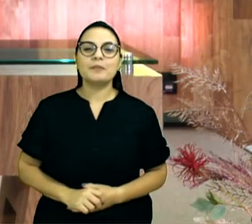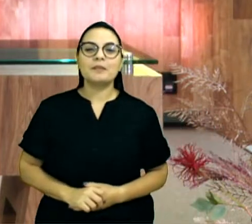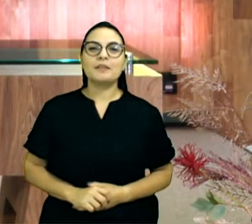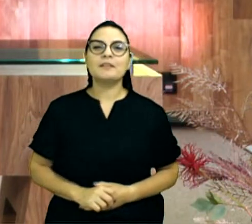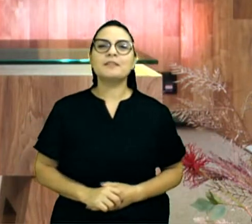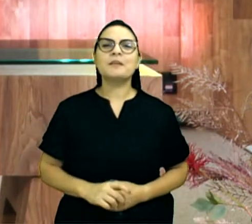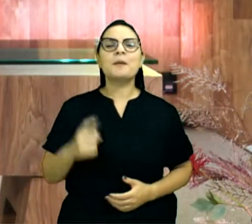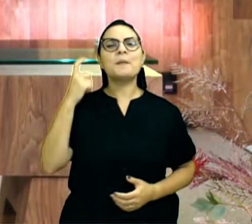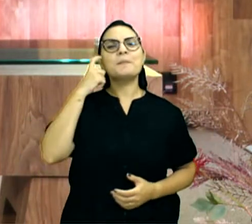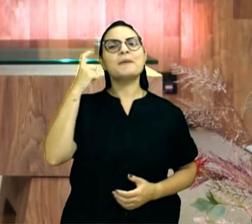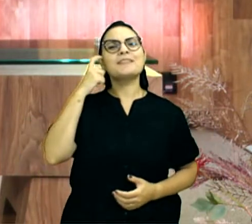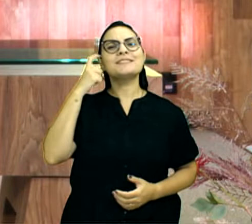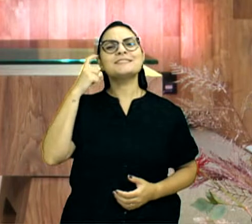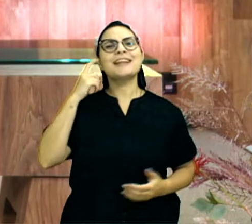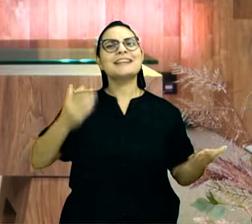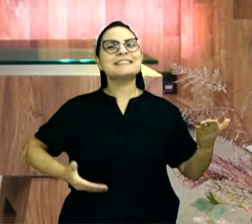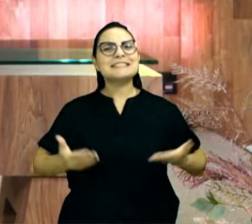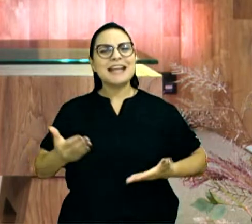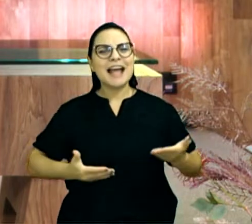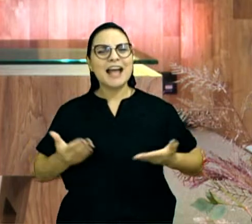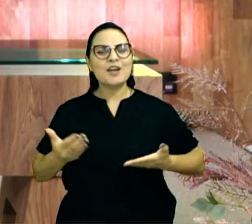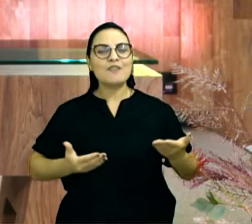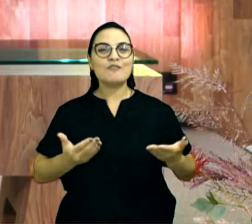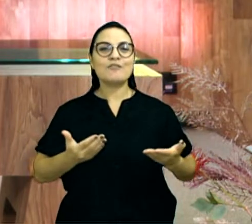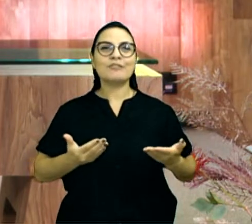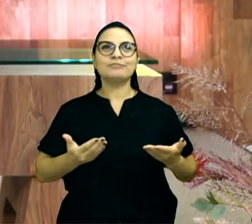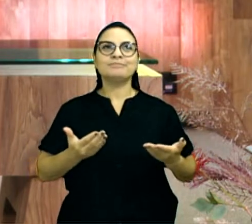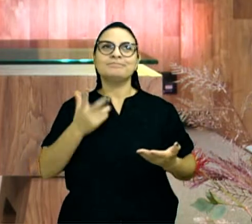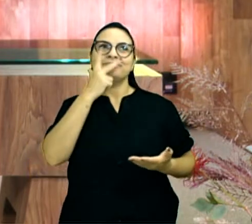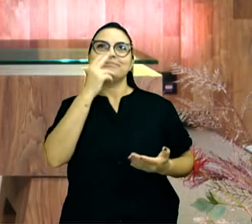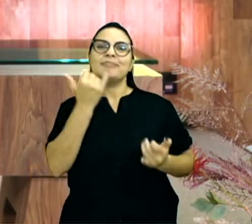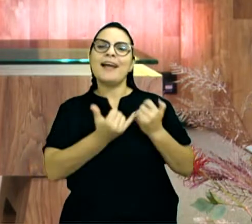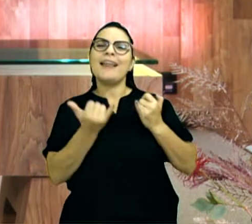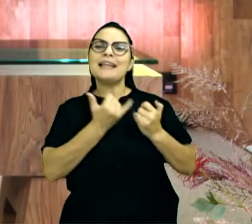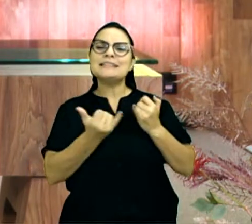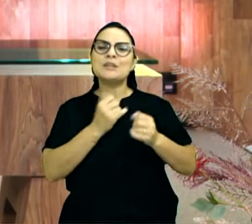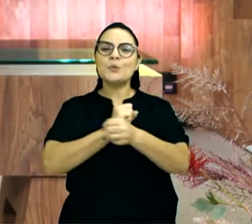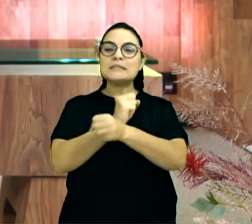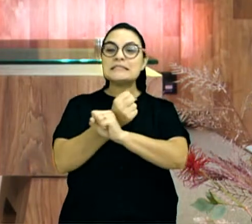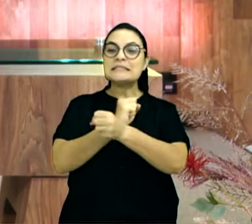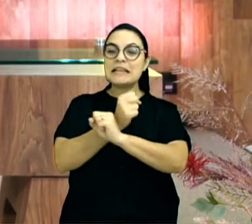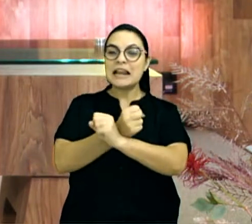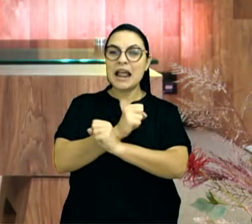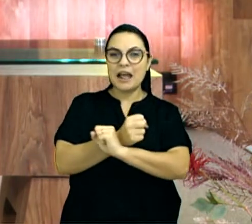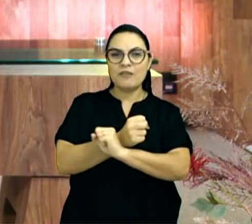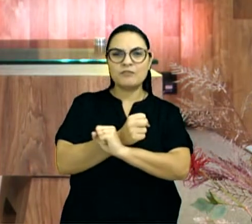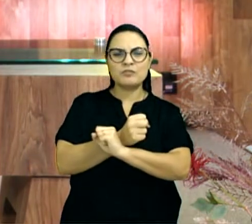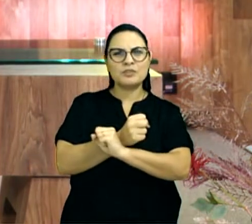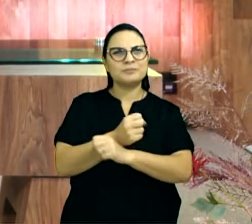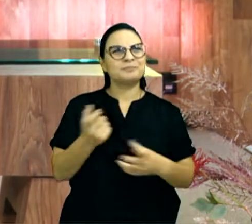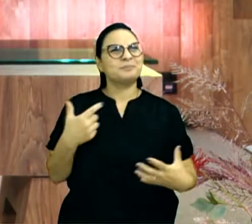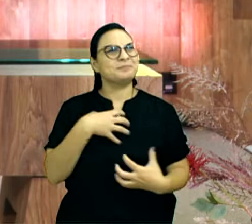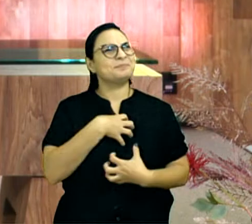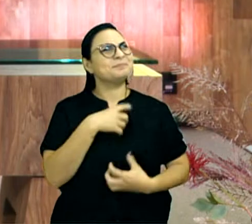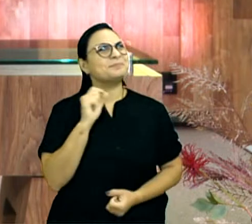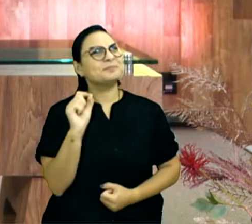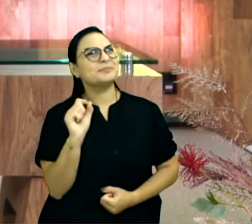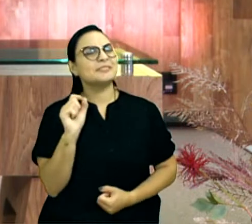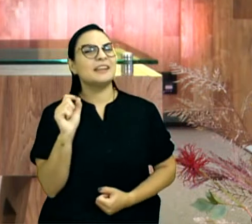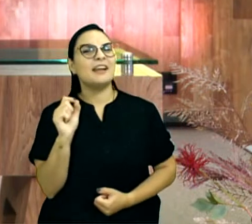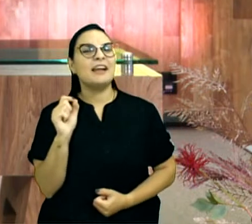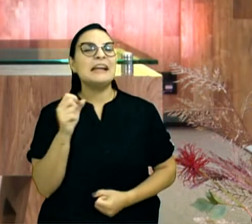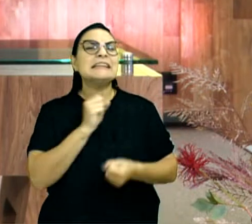e quando eu penso em servo, eu penso em escravo, porque a palavra na raiz, servo, é escravo. E o que vem no meu coração? Um